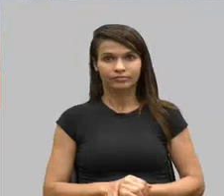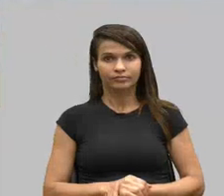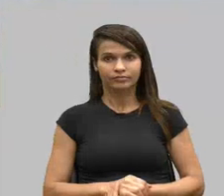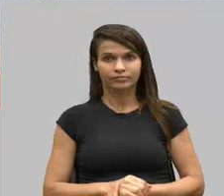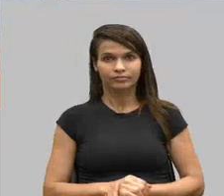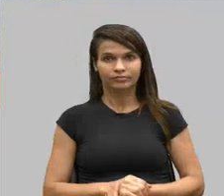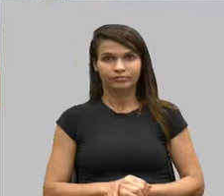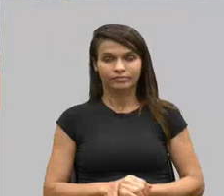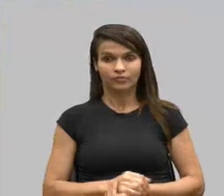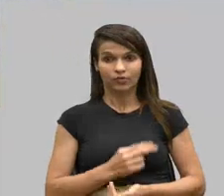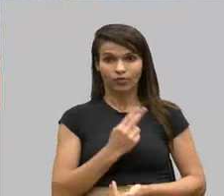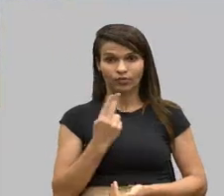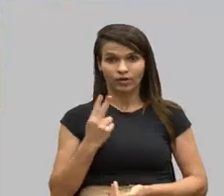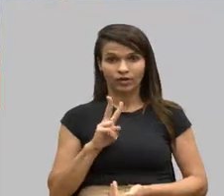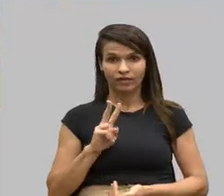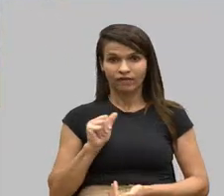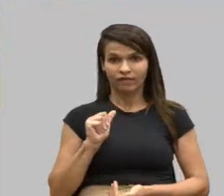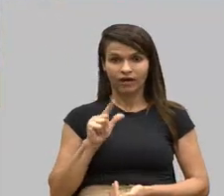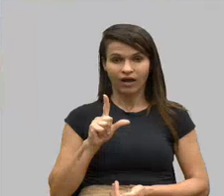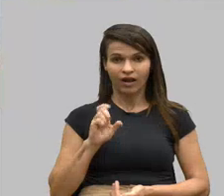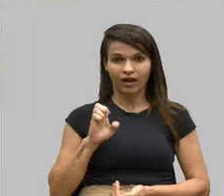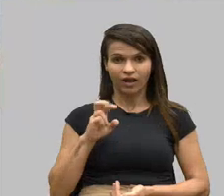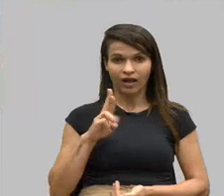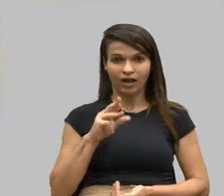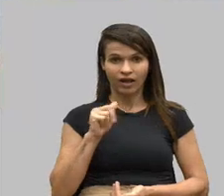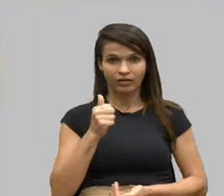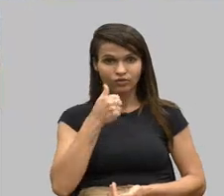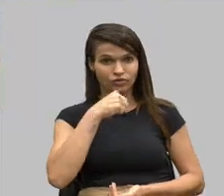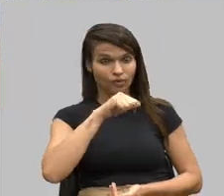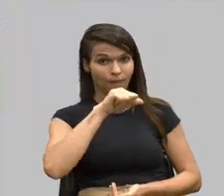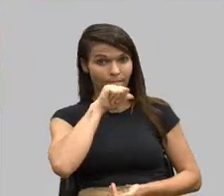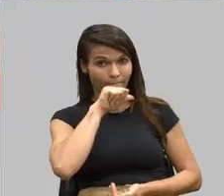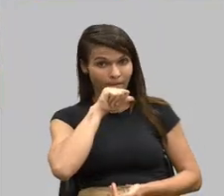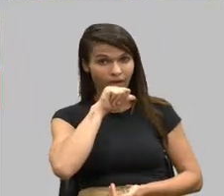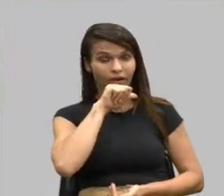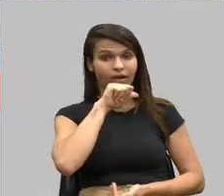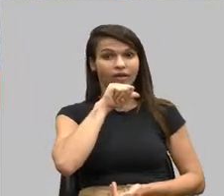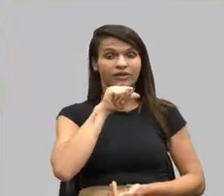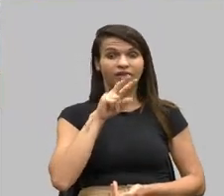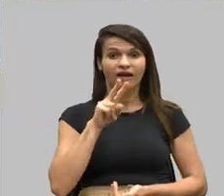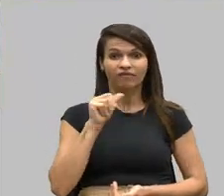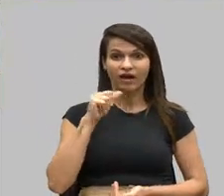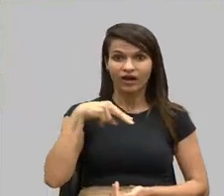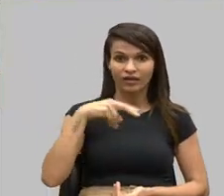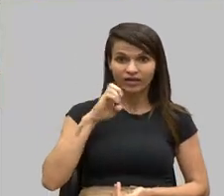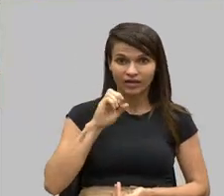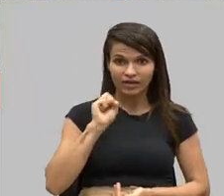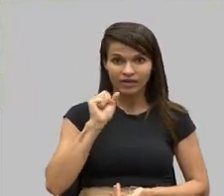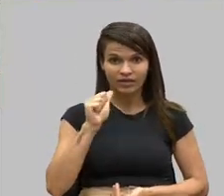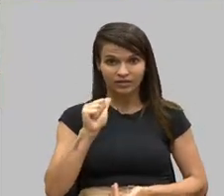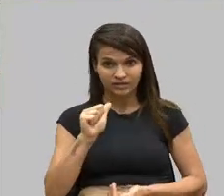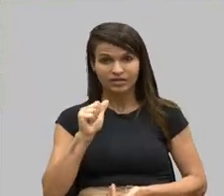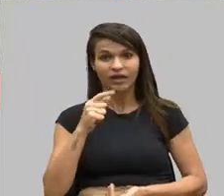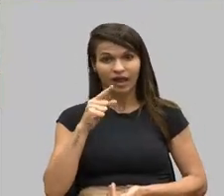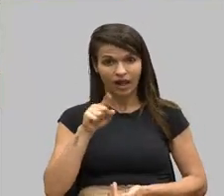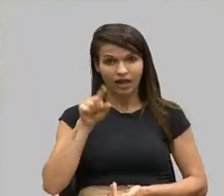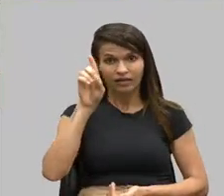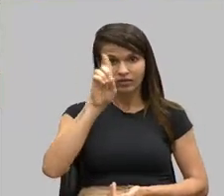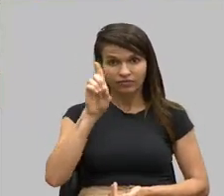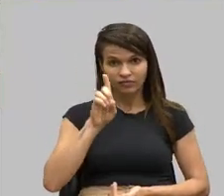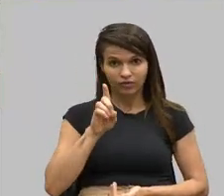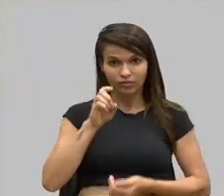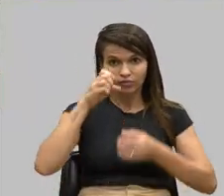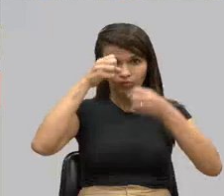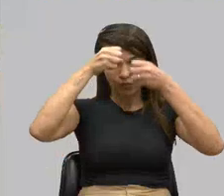Meu nome é Valéria Ribeiro Salgado. Sou mãe da Vanessa Salgado, também, que é deficiente com síndrome